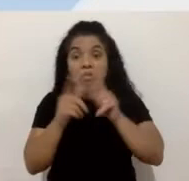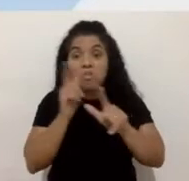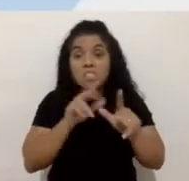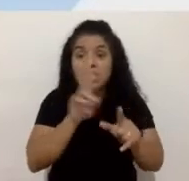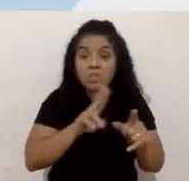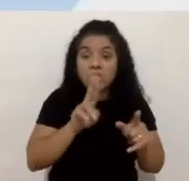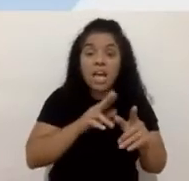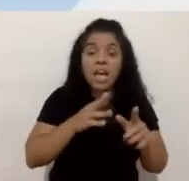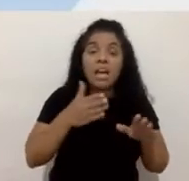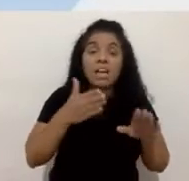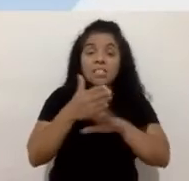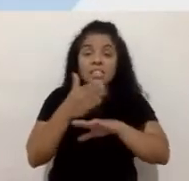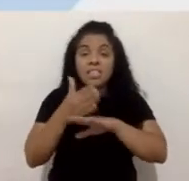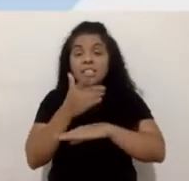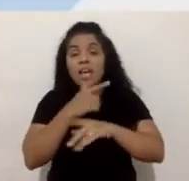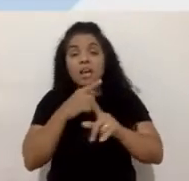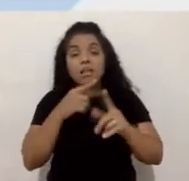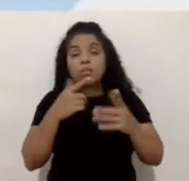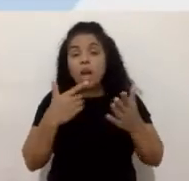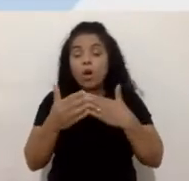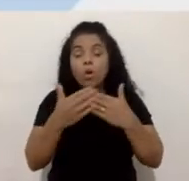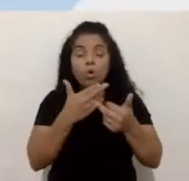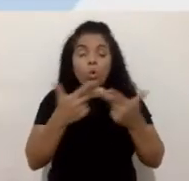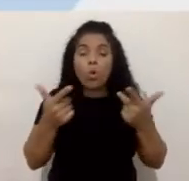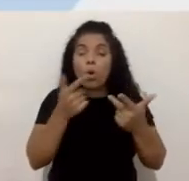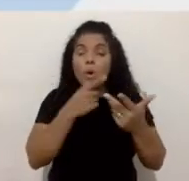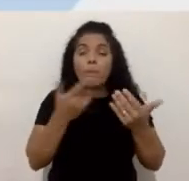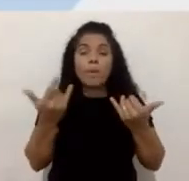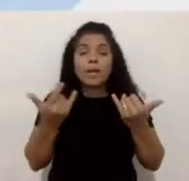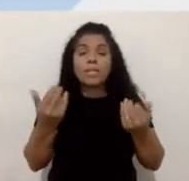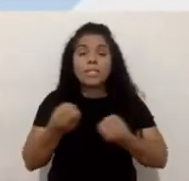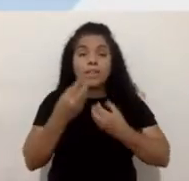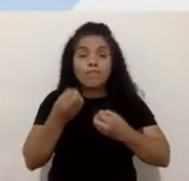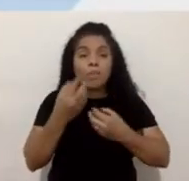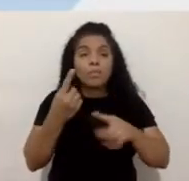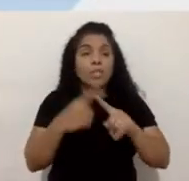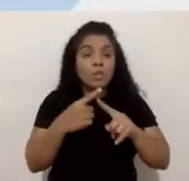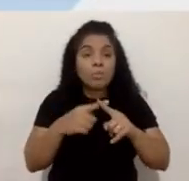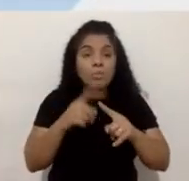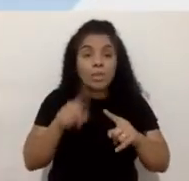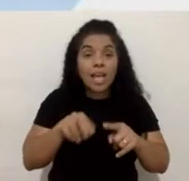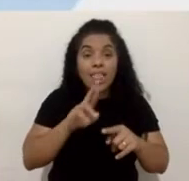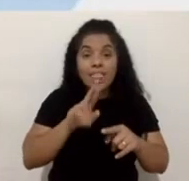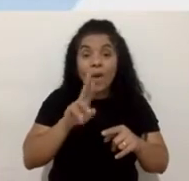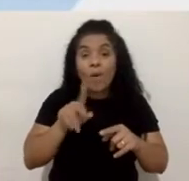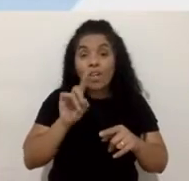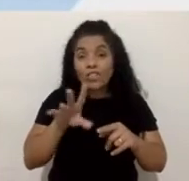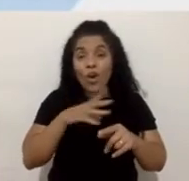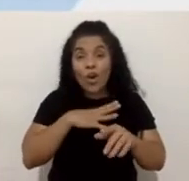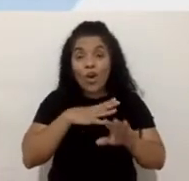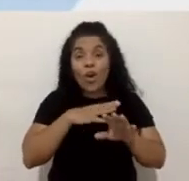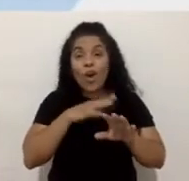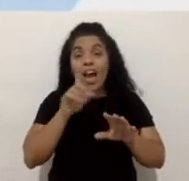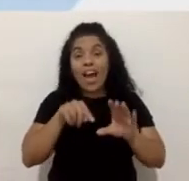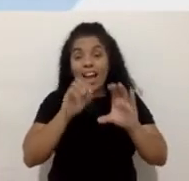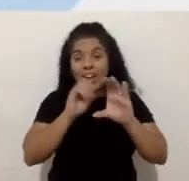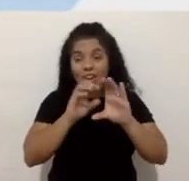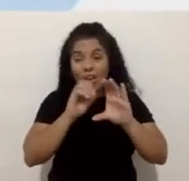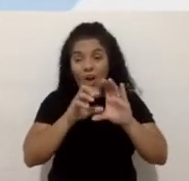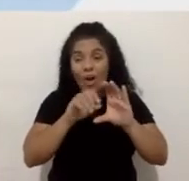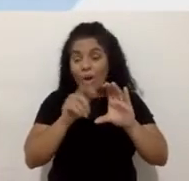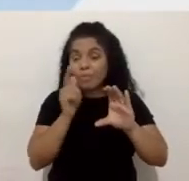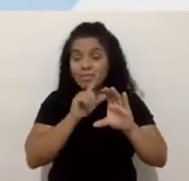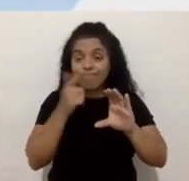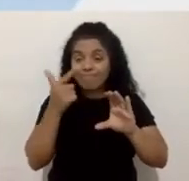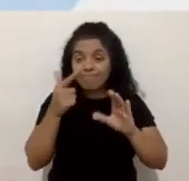alguns tipos de informação. Porque não é só a Globo que está longe, né, dessa comunidade. Não é só os